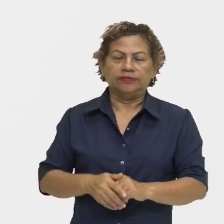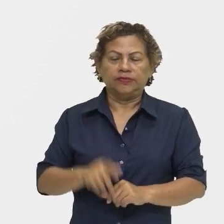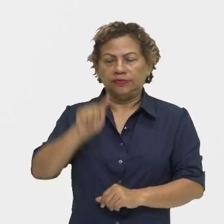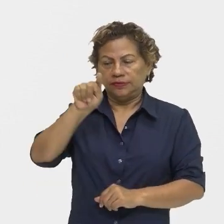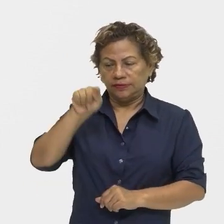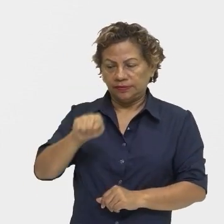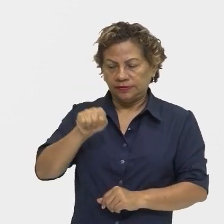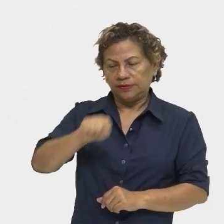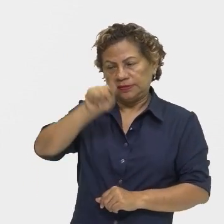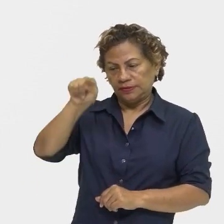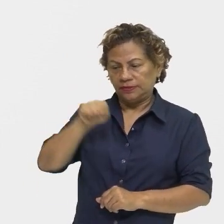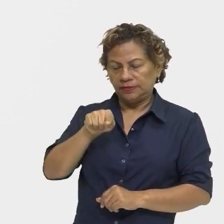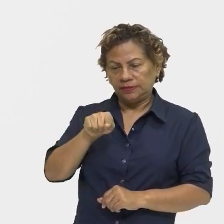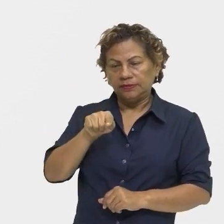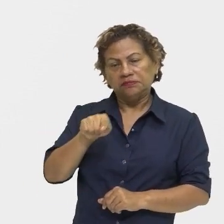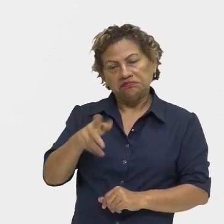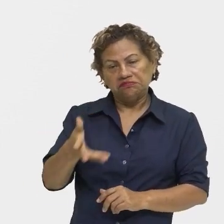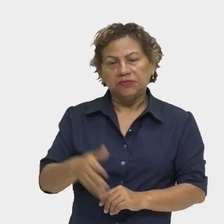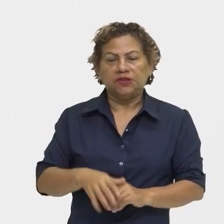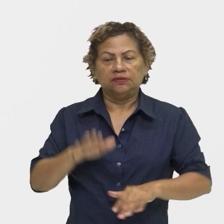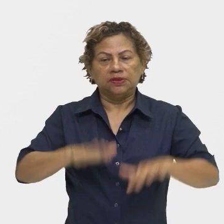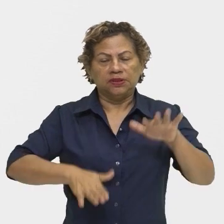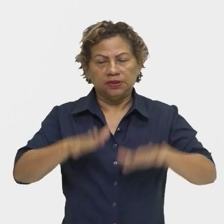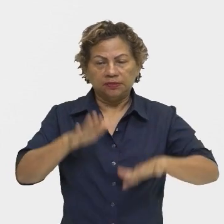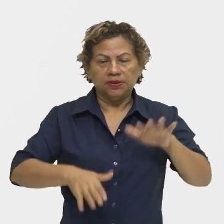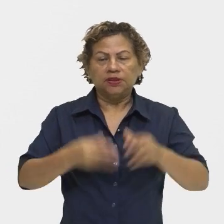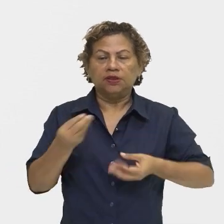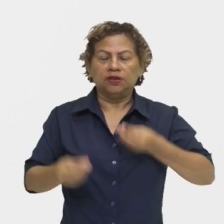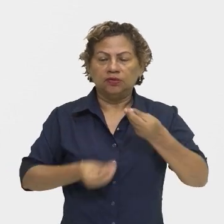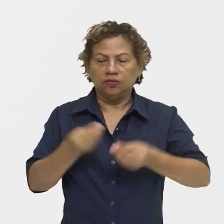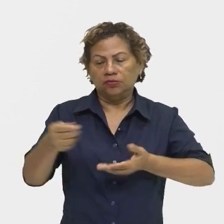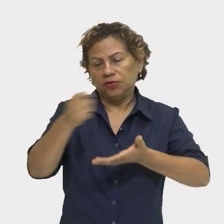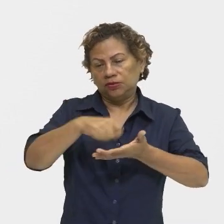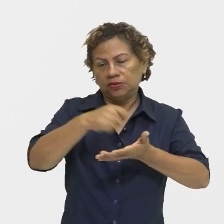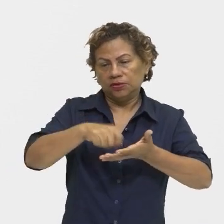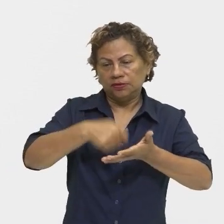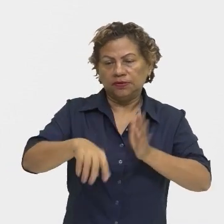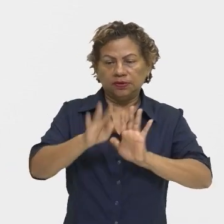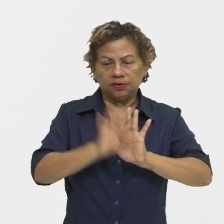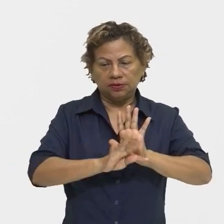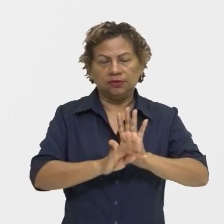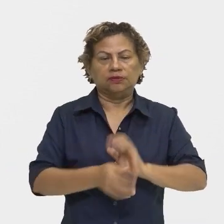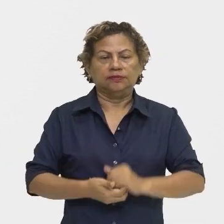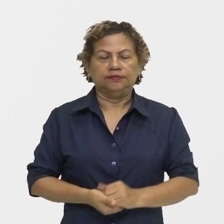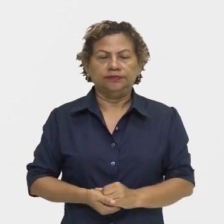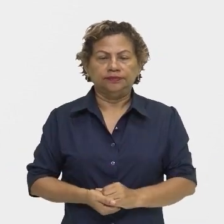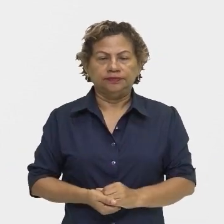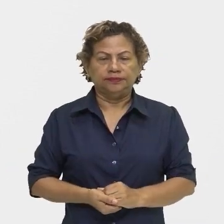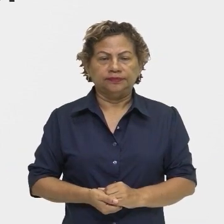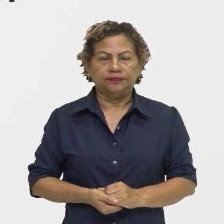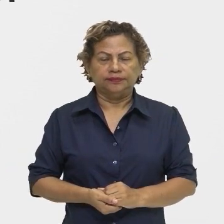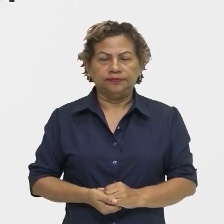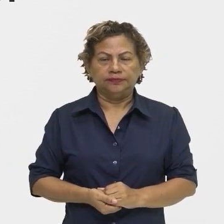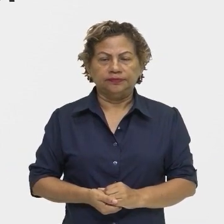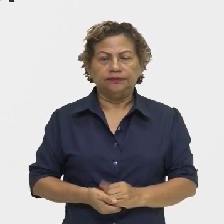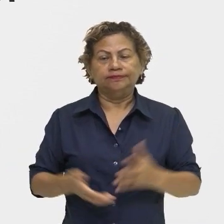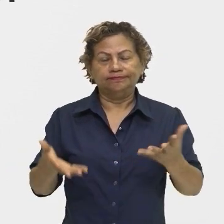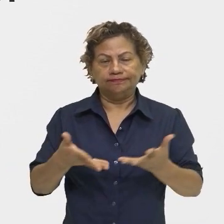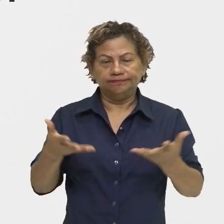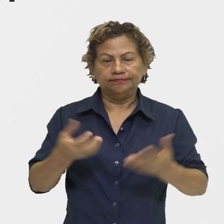exclamação, dependendo de como está sendo escrito esse texto. E a função poética,